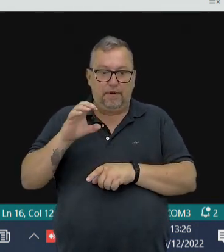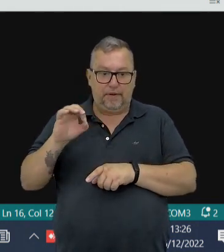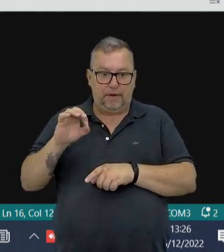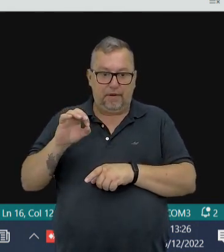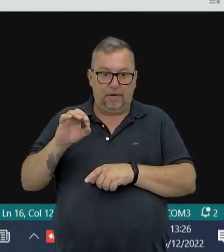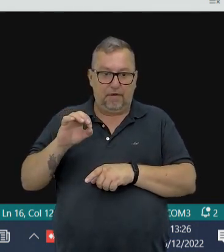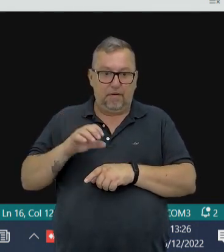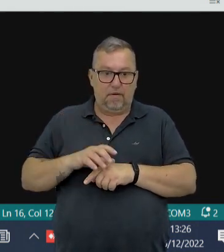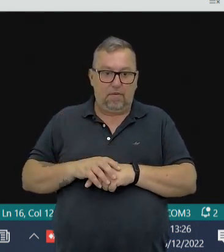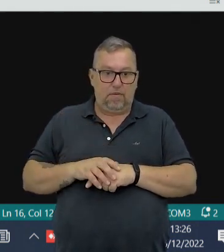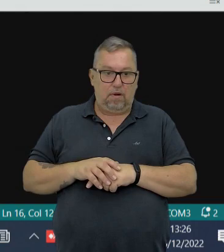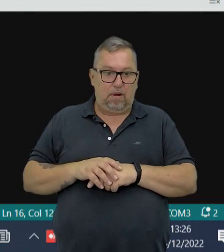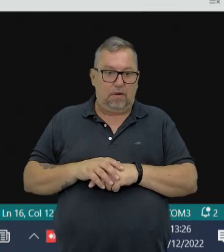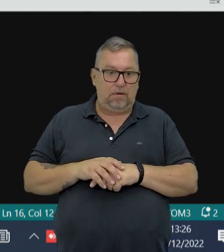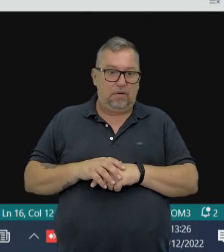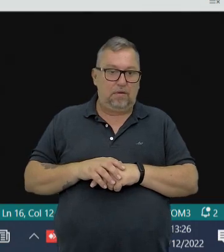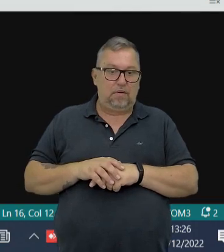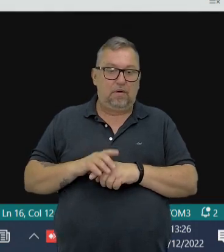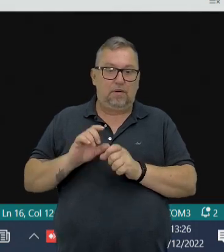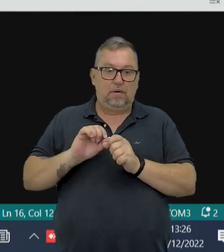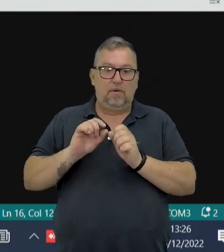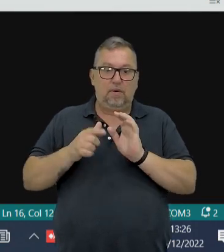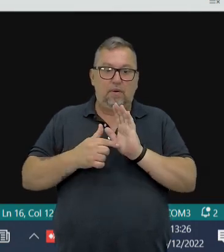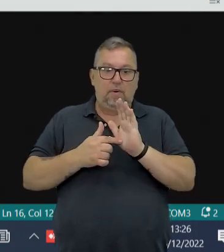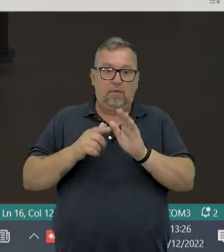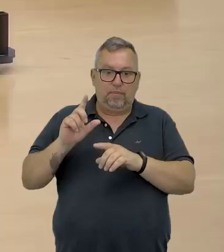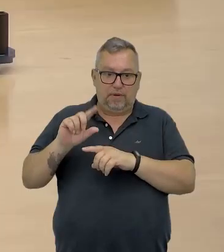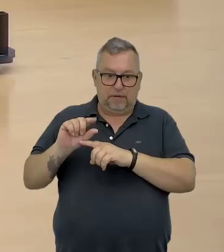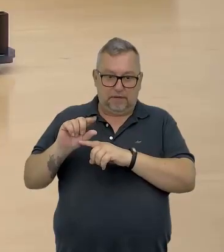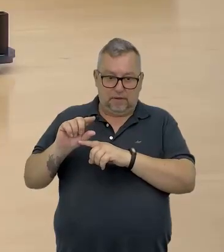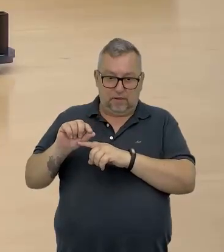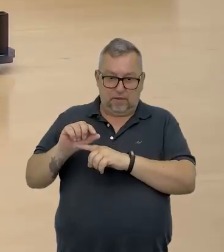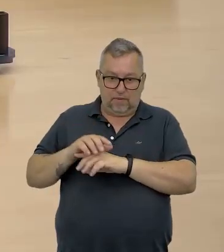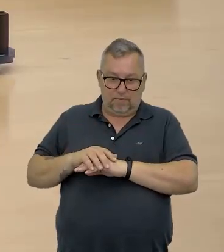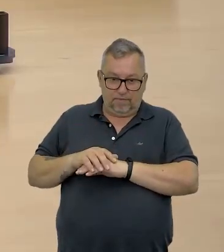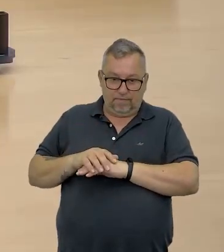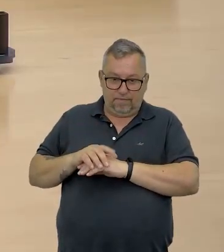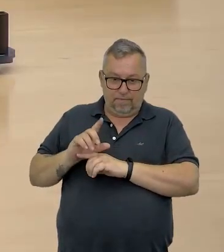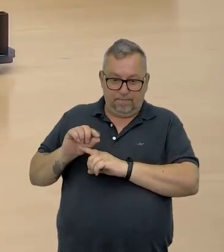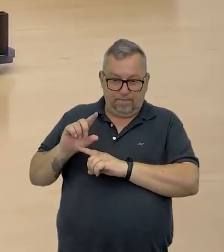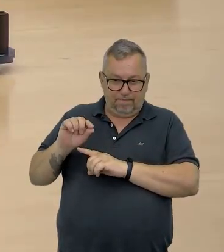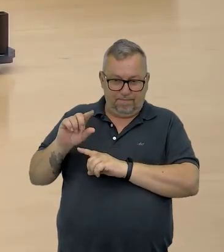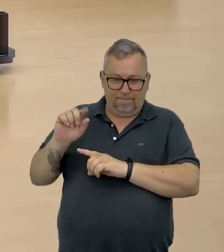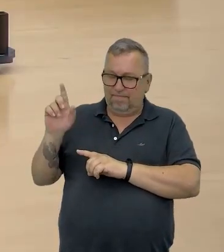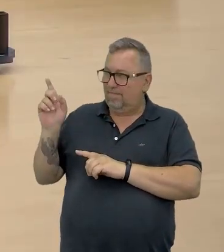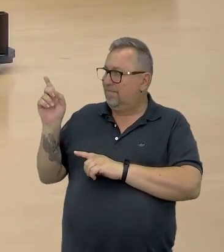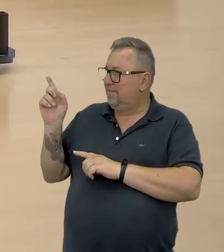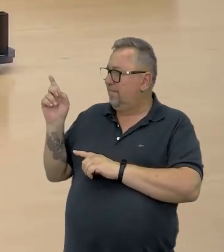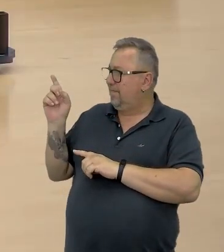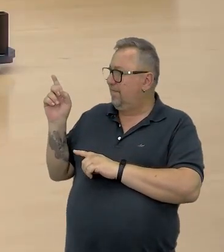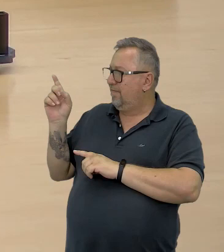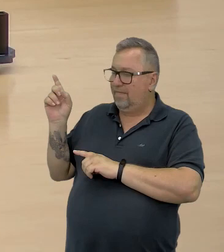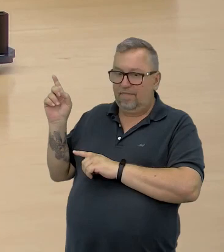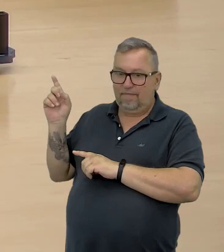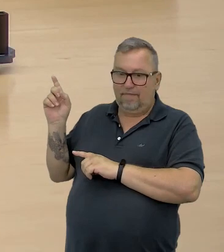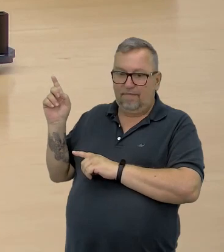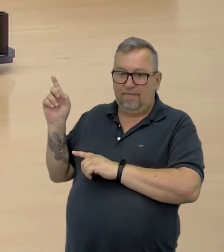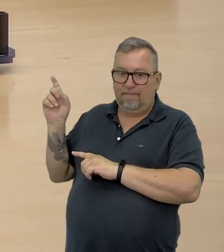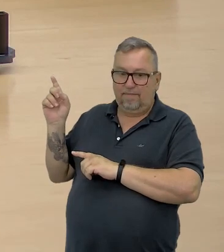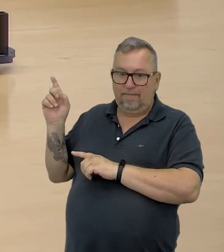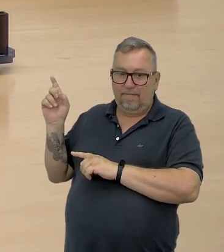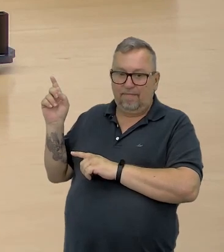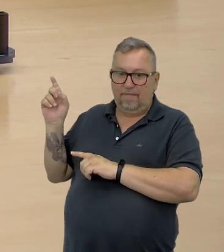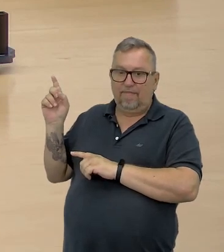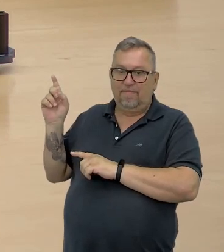décimo de segundo. Eu vou pedir para a produção mostrar o LED piscando novamente. Olha como está piscando rápido. Tá vendo?